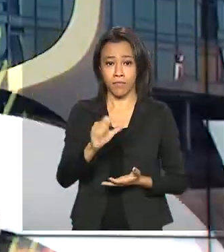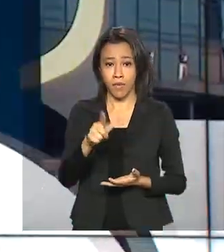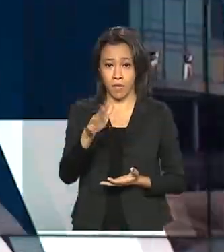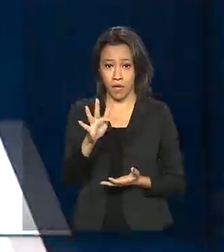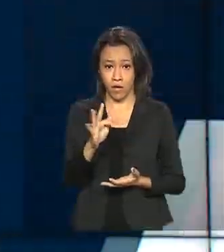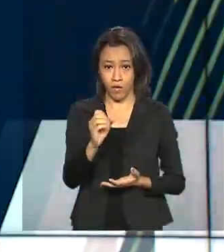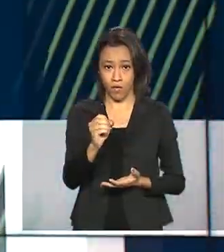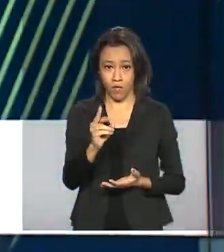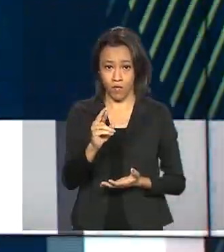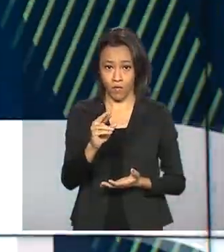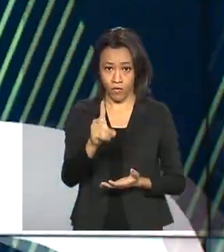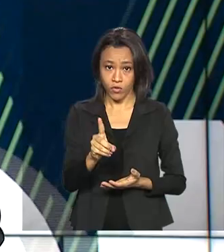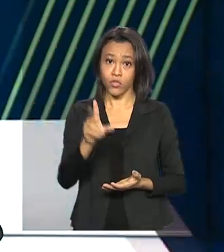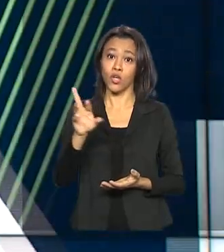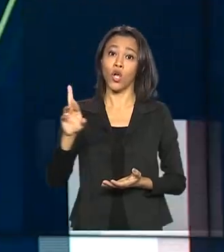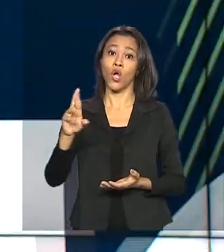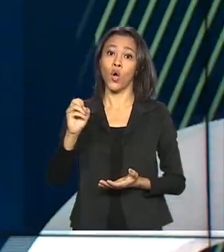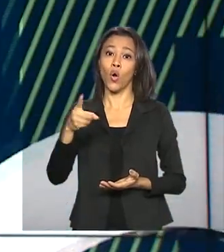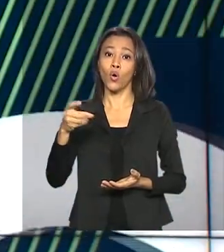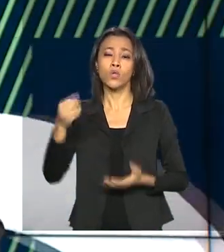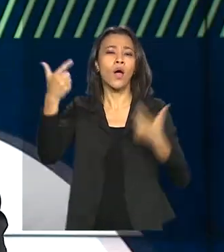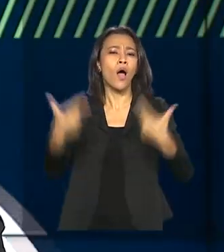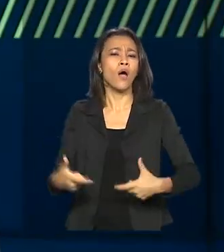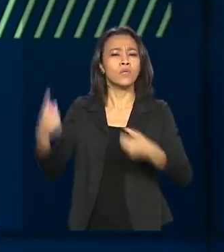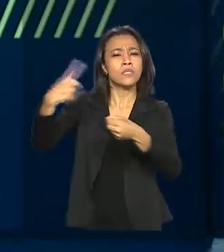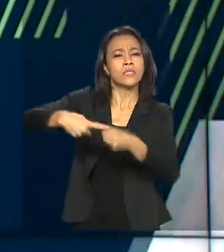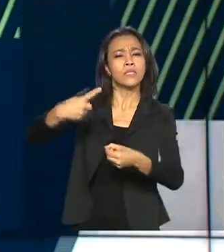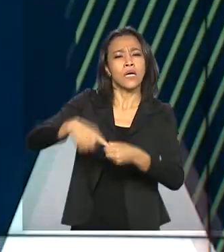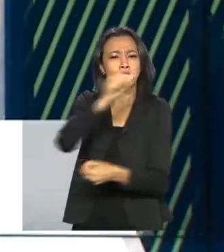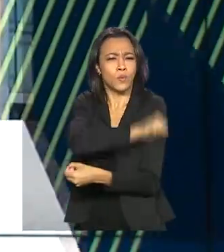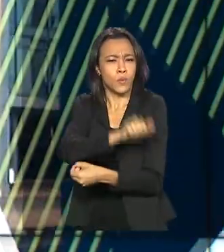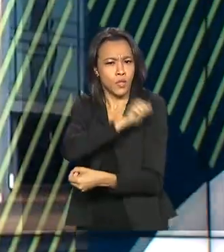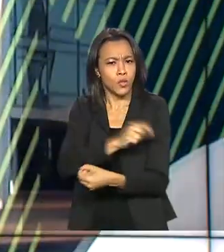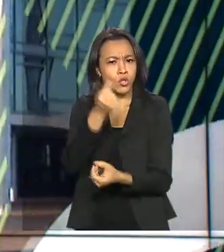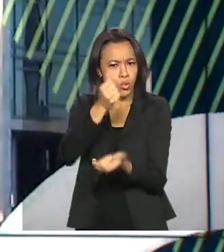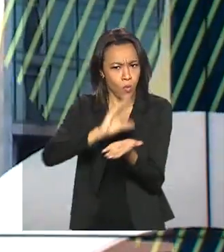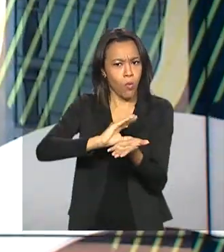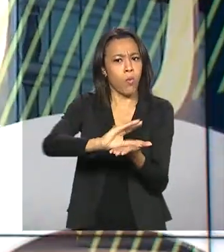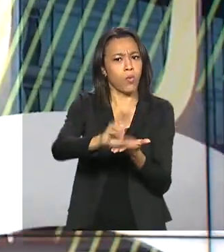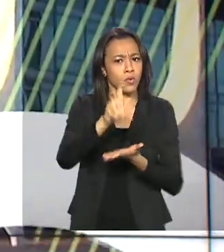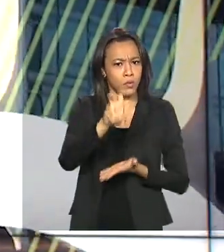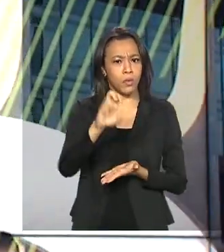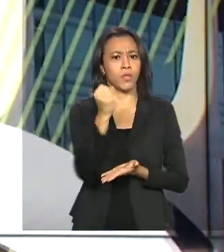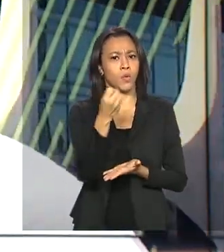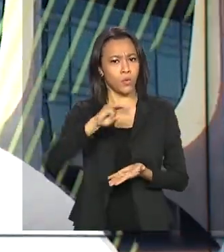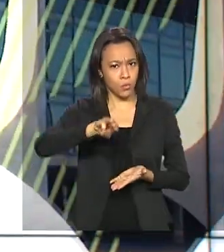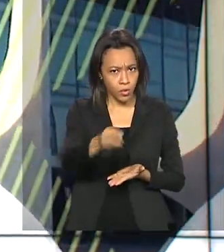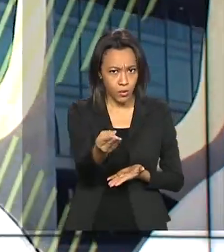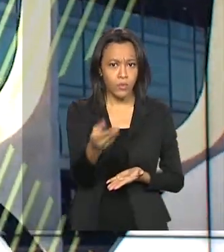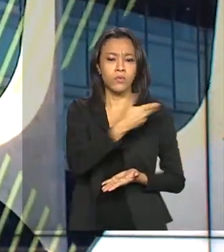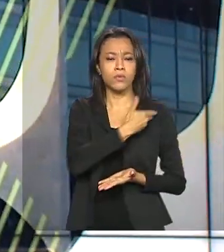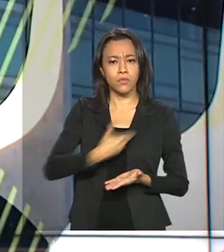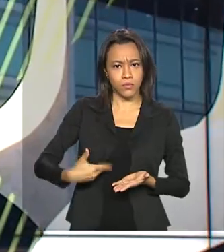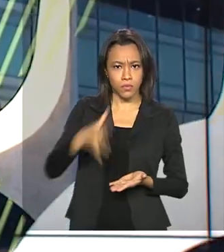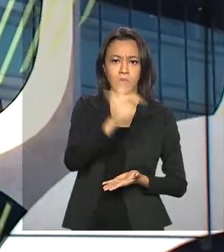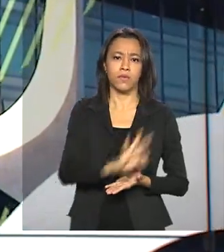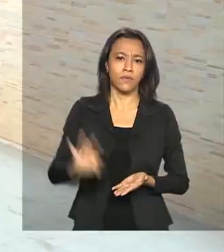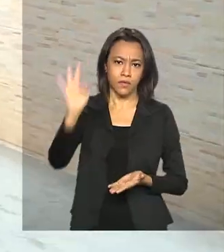metropolitana do Rio de Janeiro. Uma obra que teve investimentos de 58 milhões de reais do governo federal.